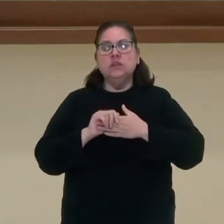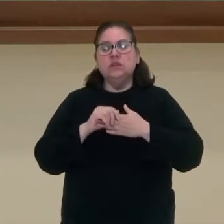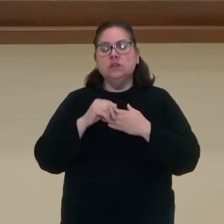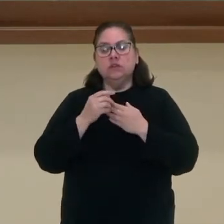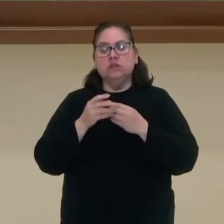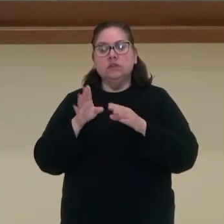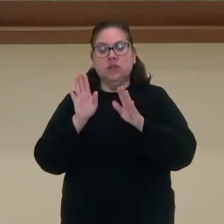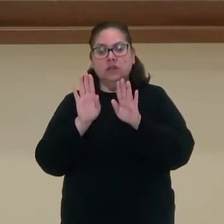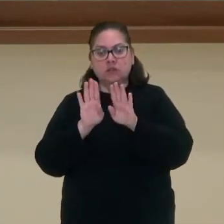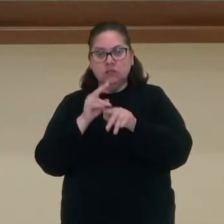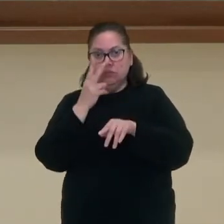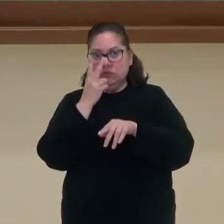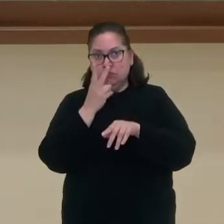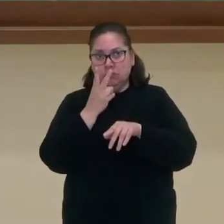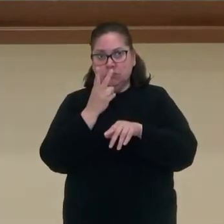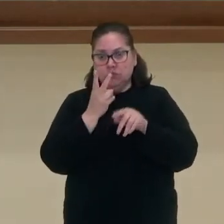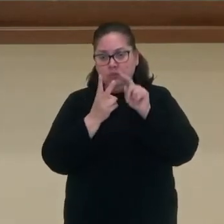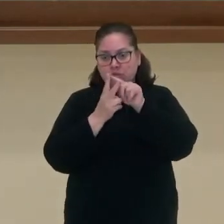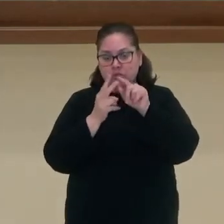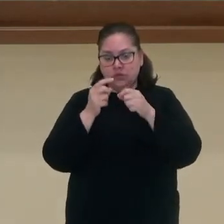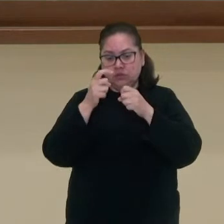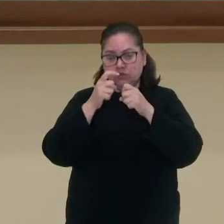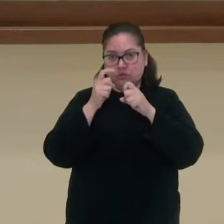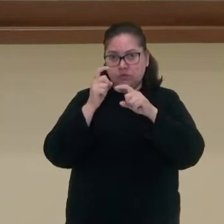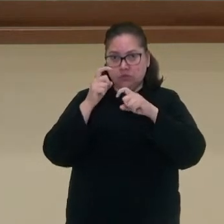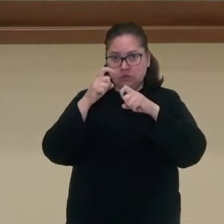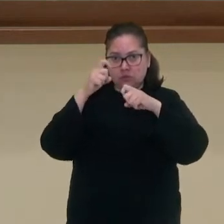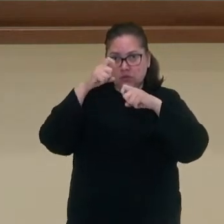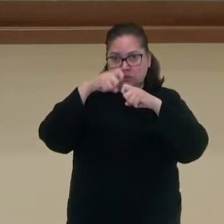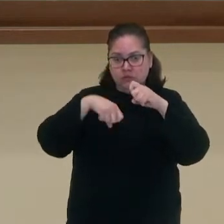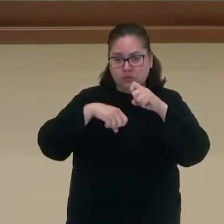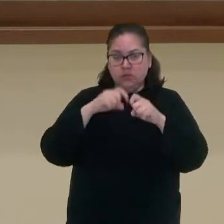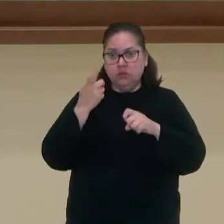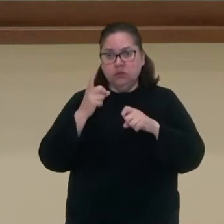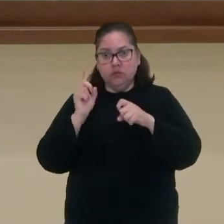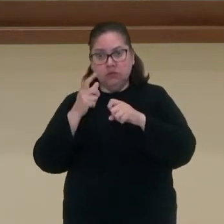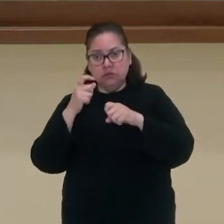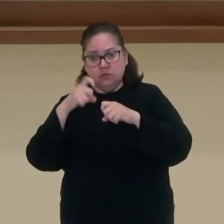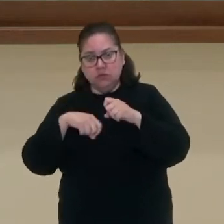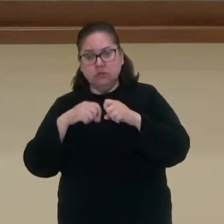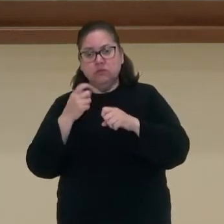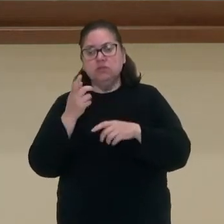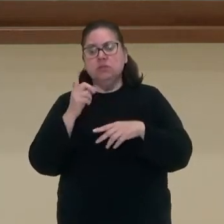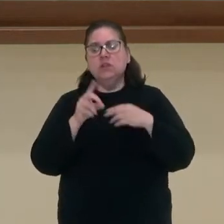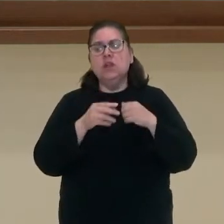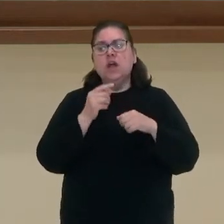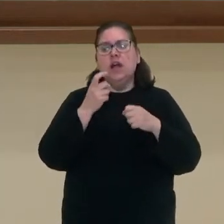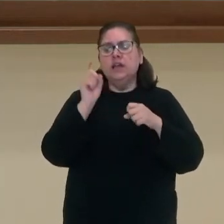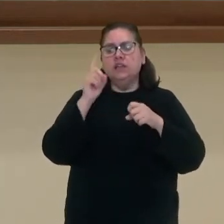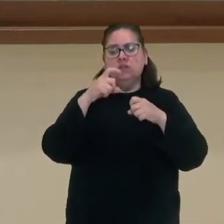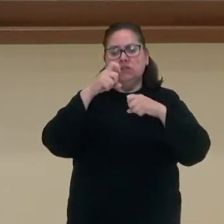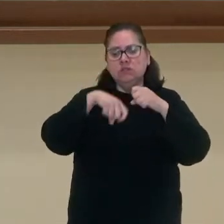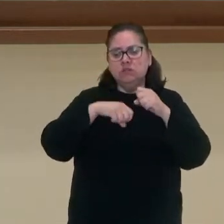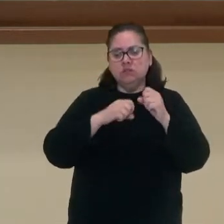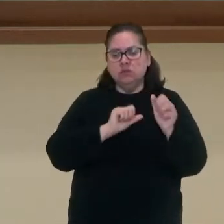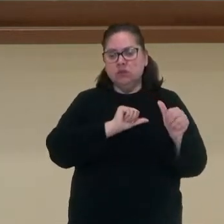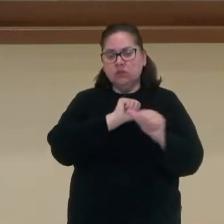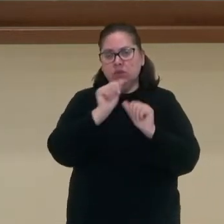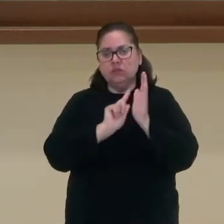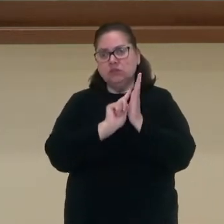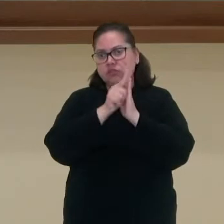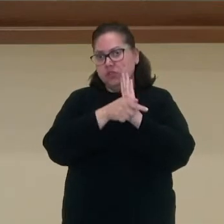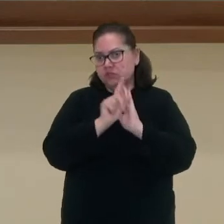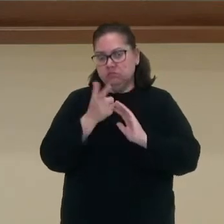Eles têm reprodução tanto assexuada, quanto reprodução sexuada. Na reprodução assexuada não ocorre troca de material